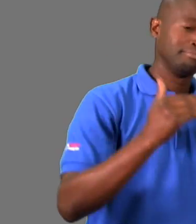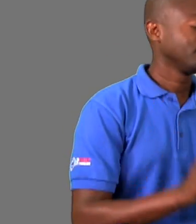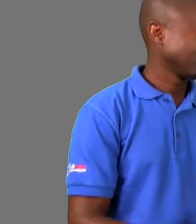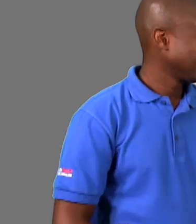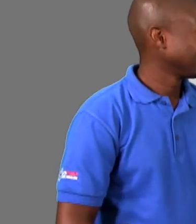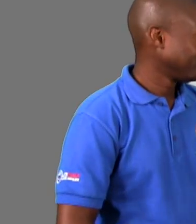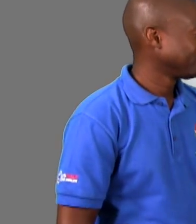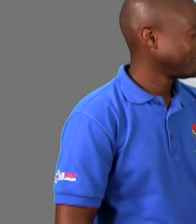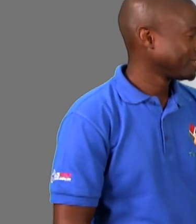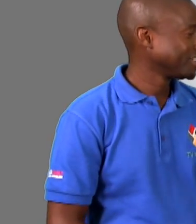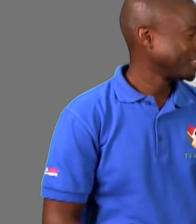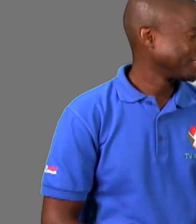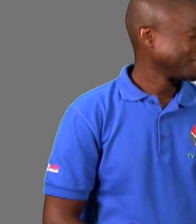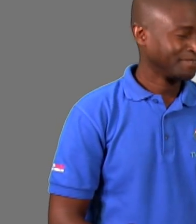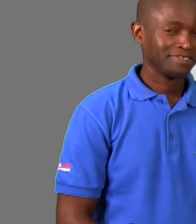futebol.